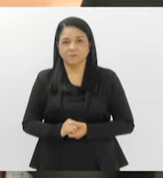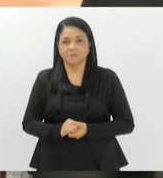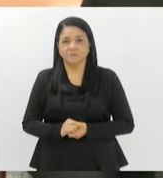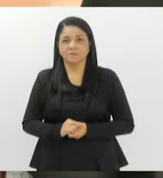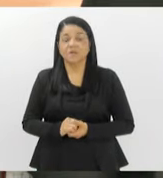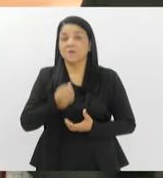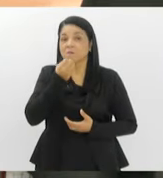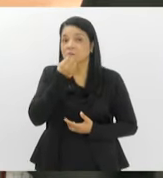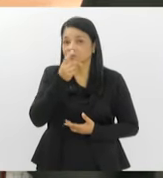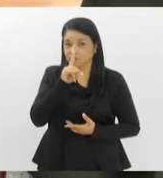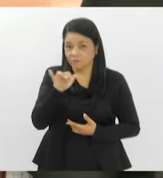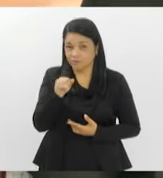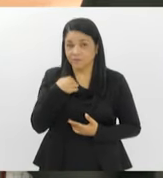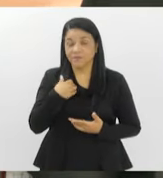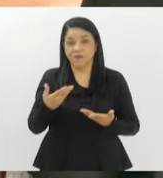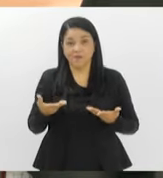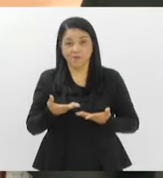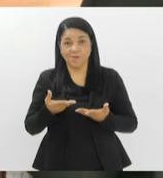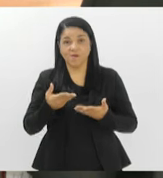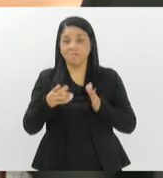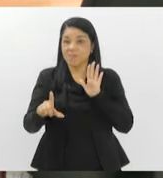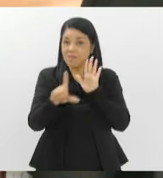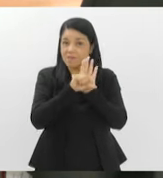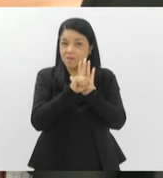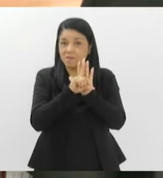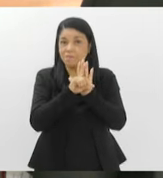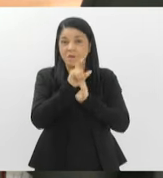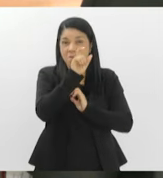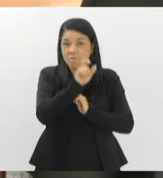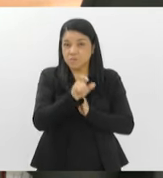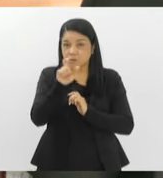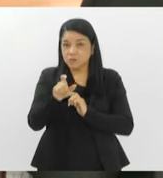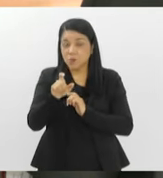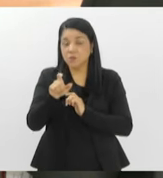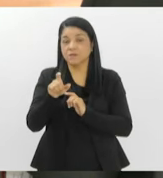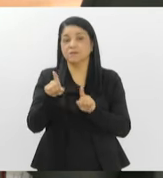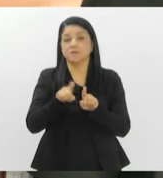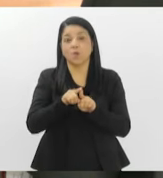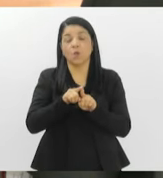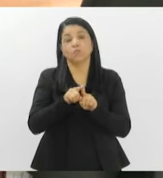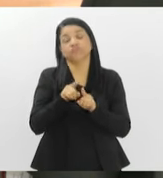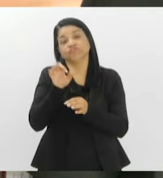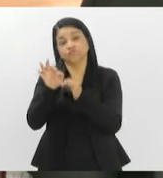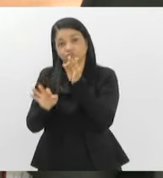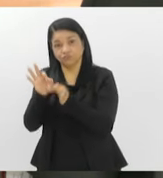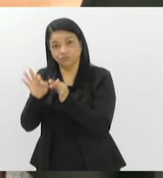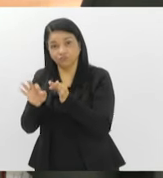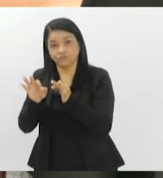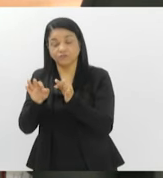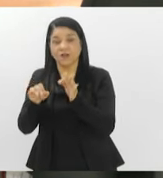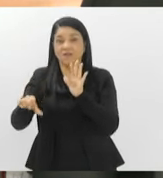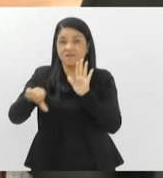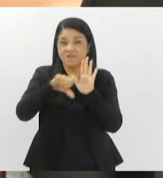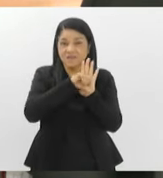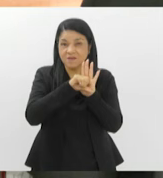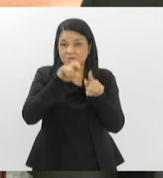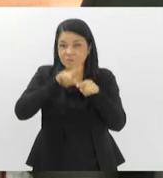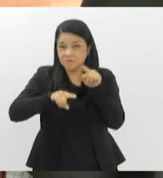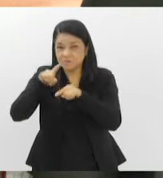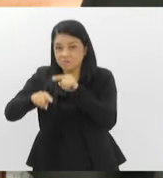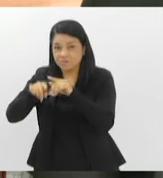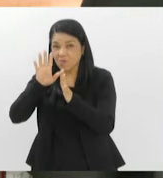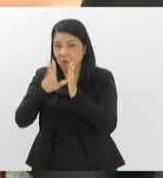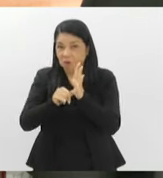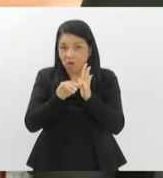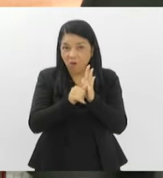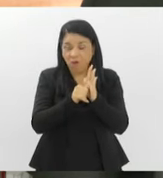Bom Dia. Agora é lei. Pessoas físicas ou jurídicas que cometerem o crime de receptação de produto ou mercadoria